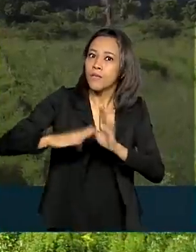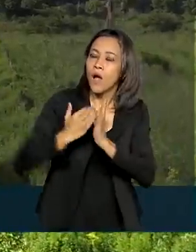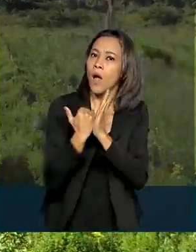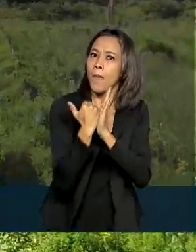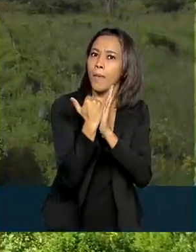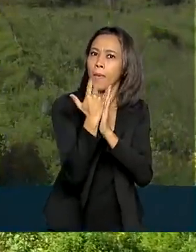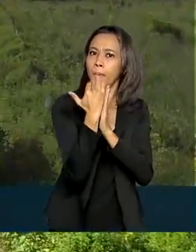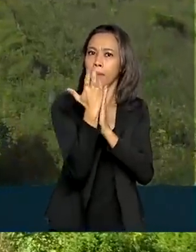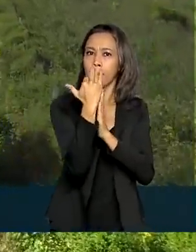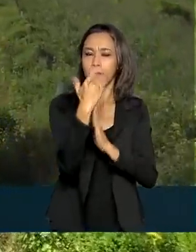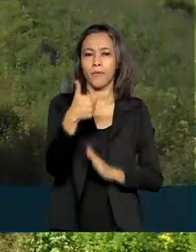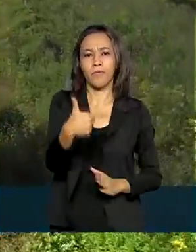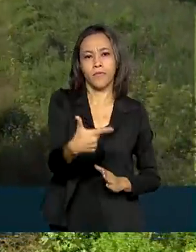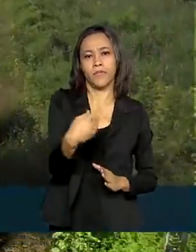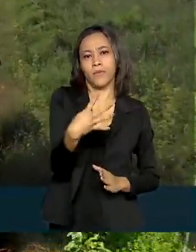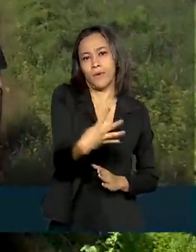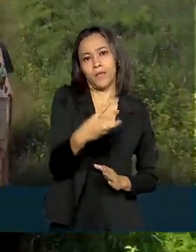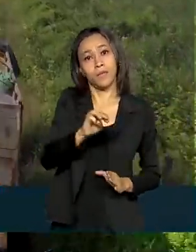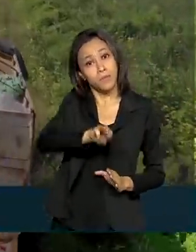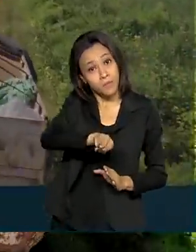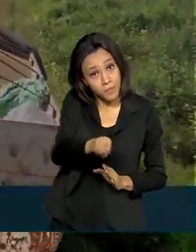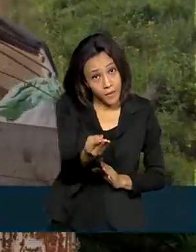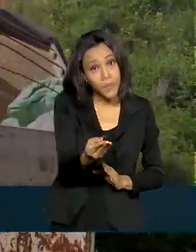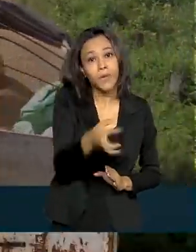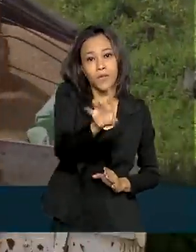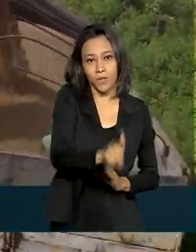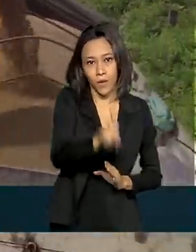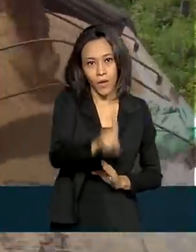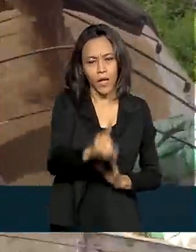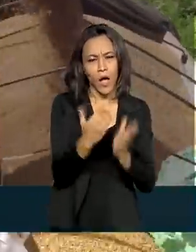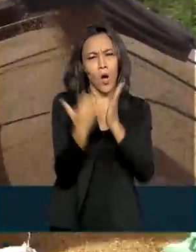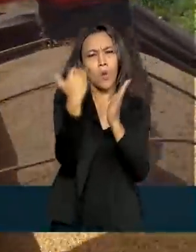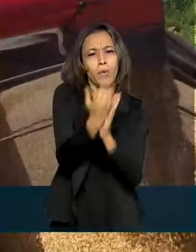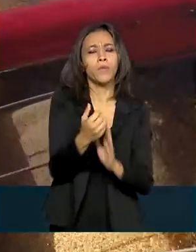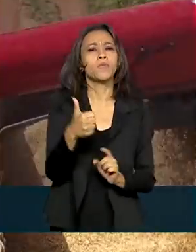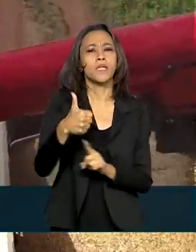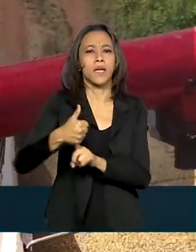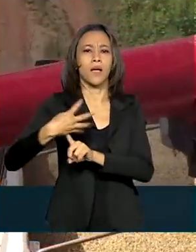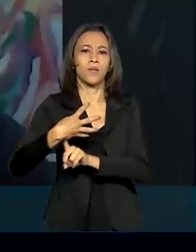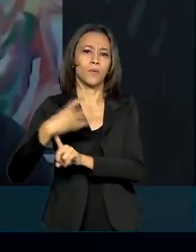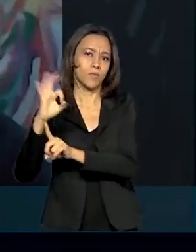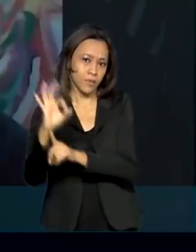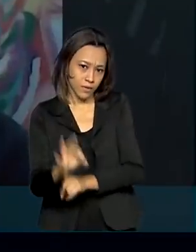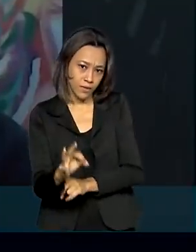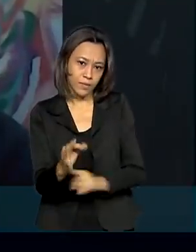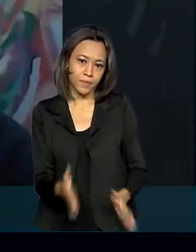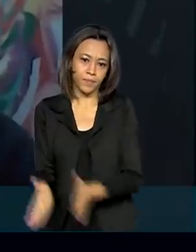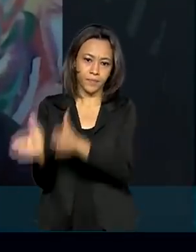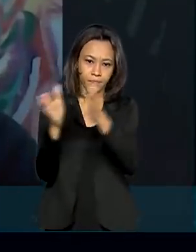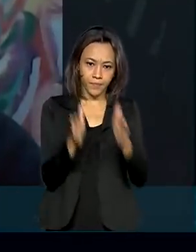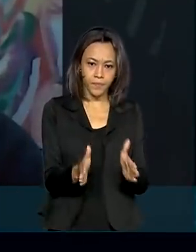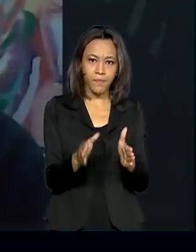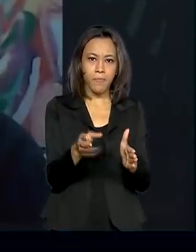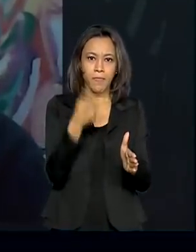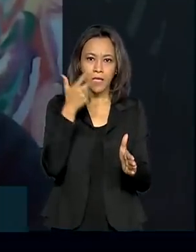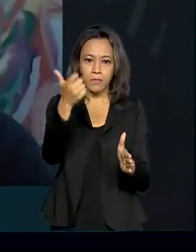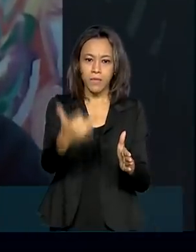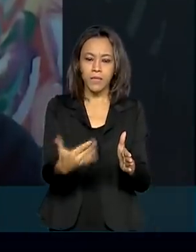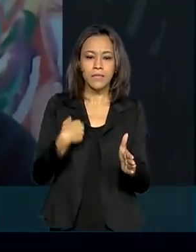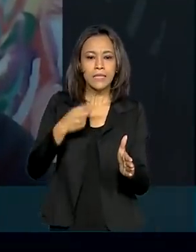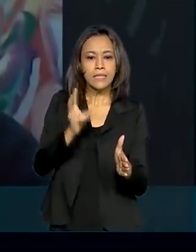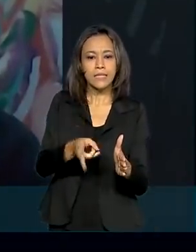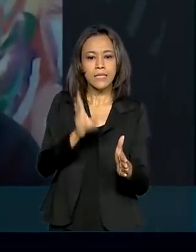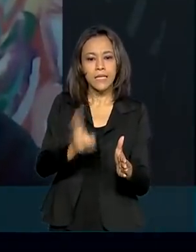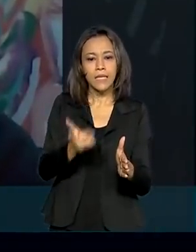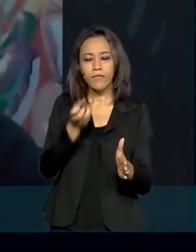vendas em mais de 24 milhões de dólares, aumento de mais de 14%. Ela sempre esteve presente nos